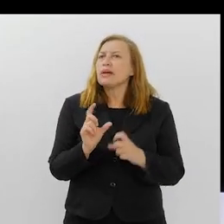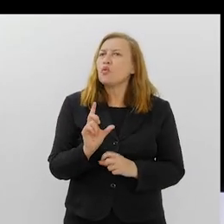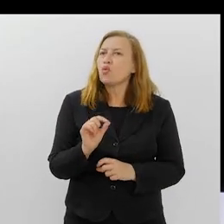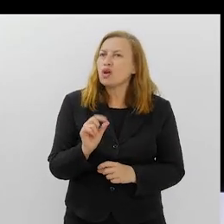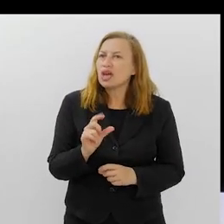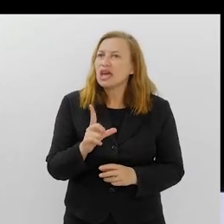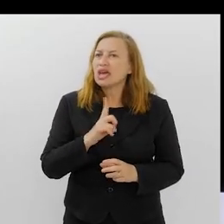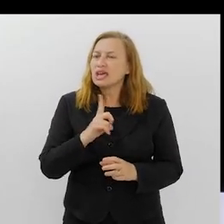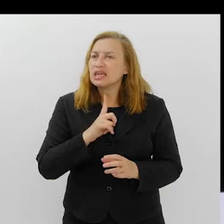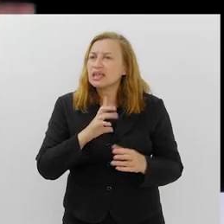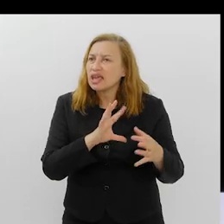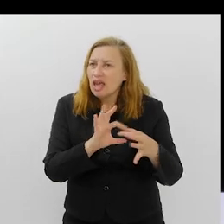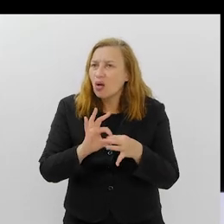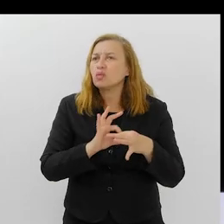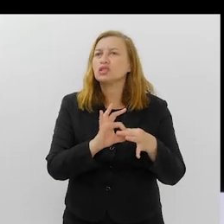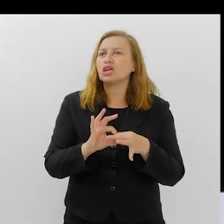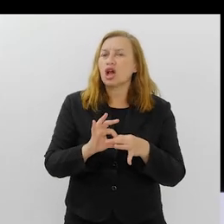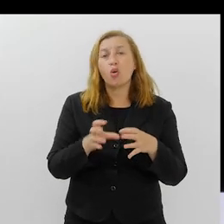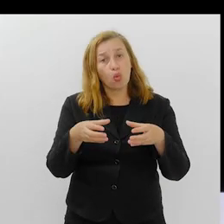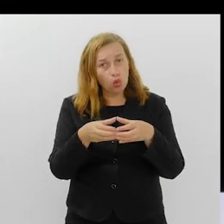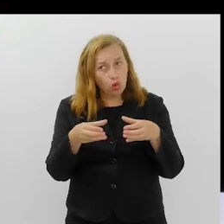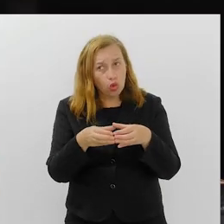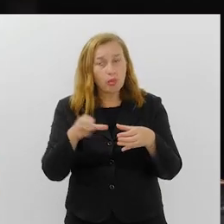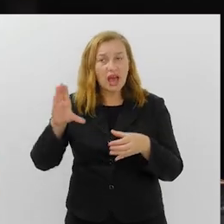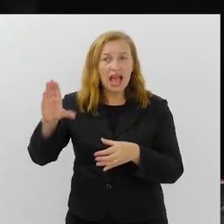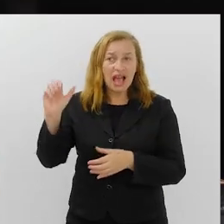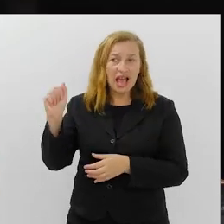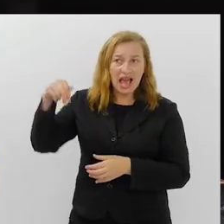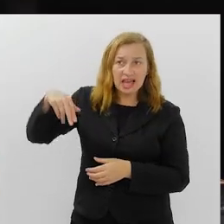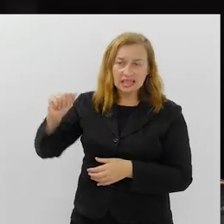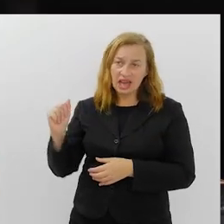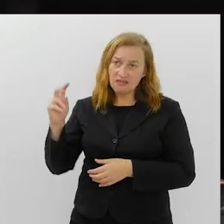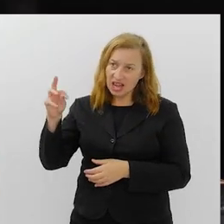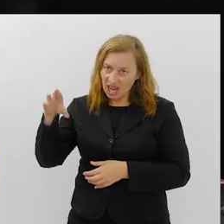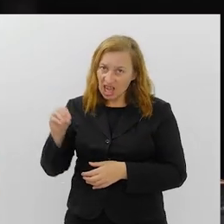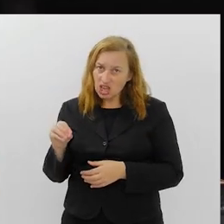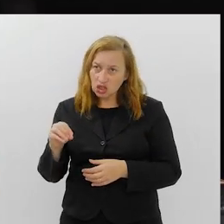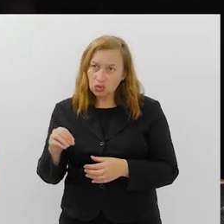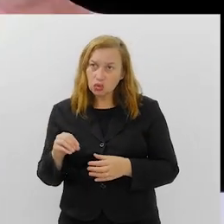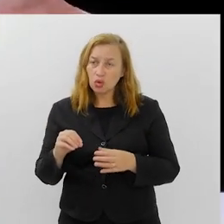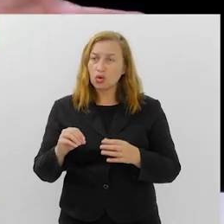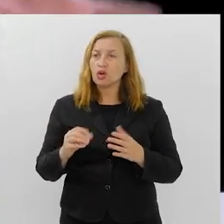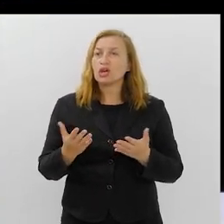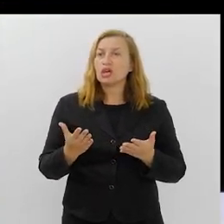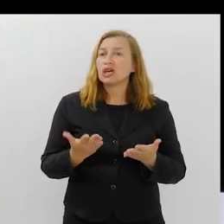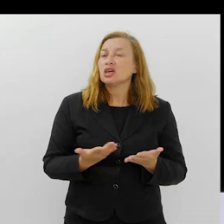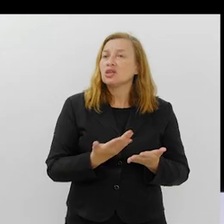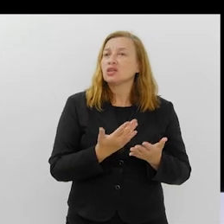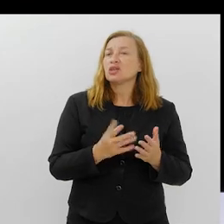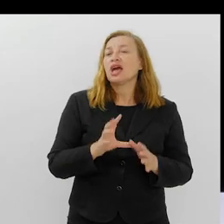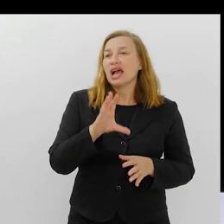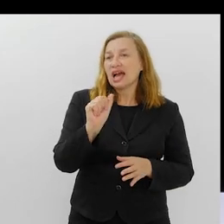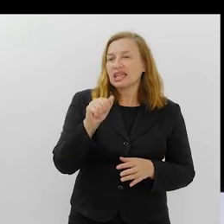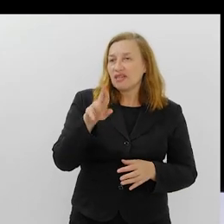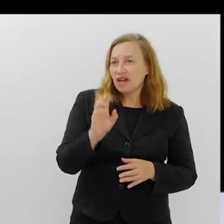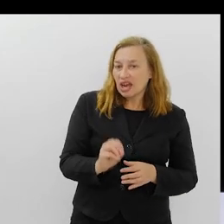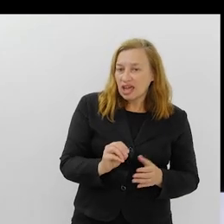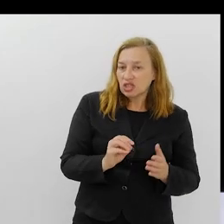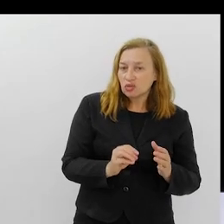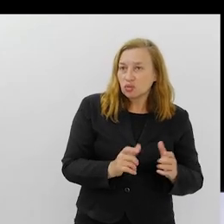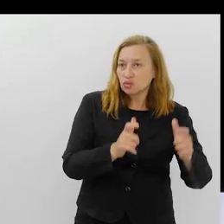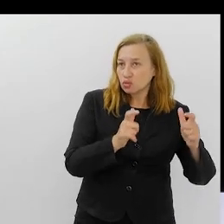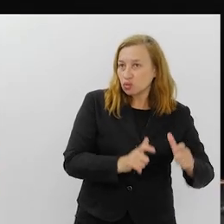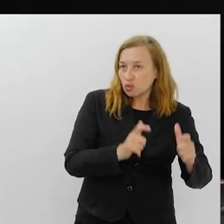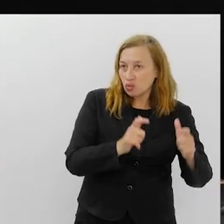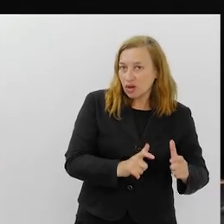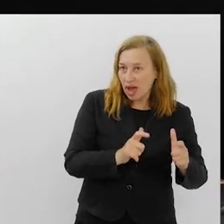perceber que existe um companheirismo, pelo menos um grupo de carnavalescos. Às uma escola sai com os carnavalescos da outra na